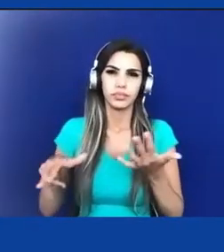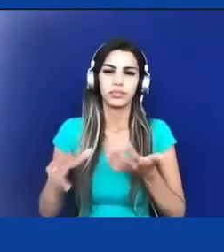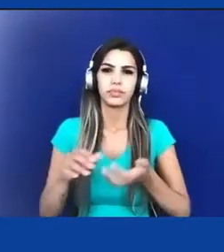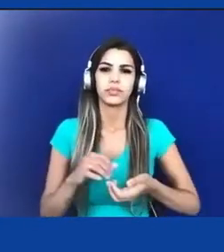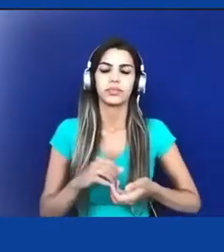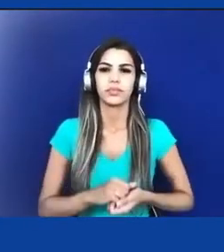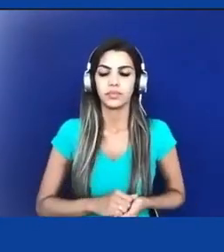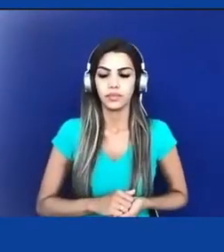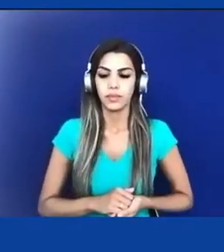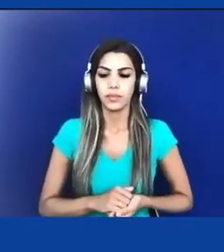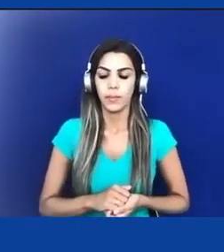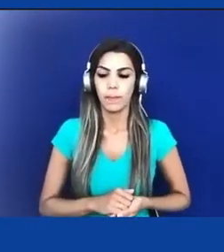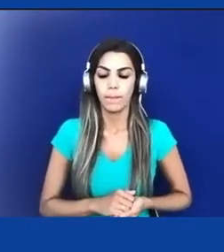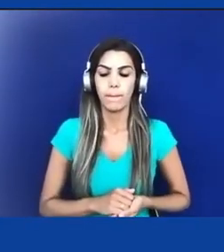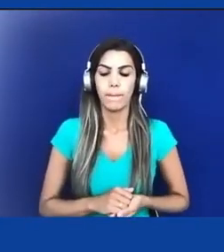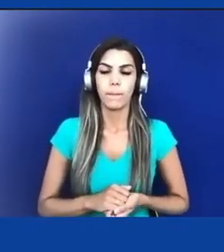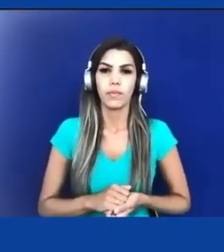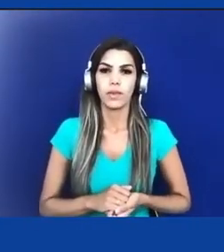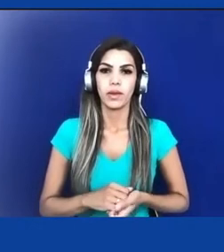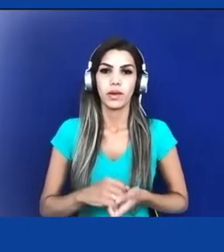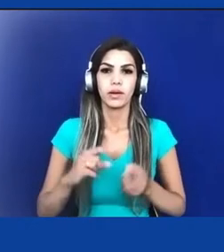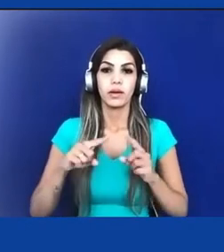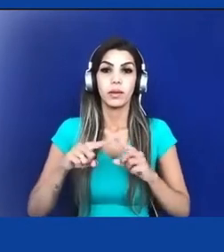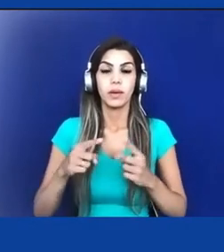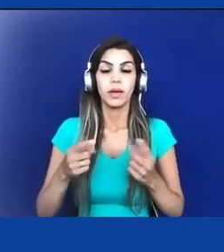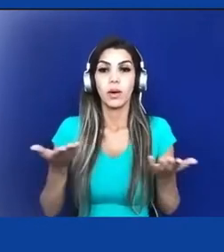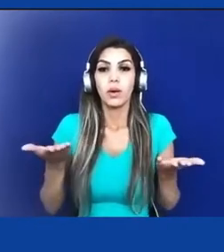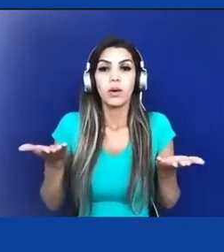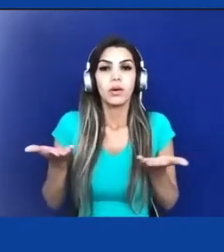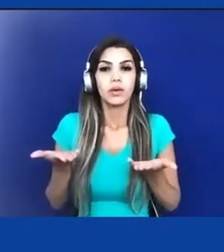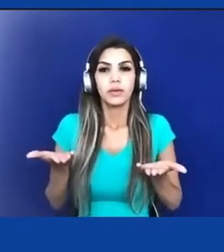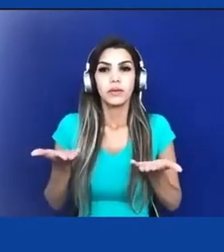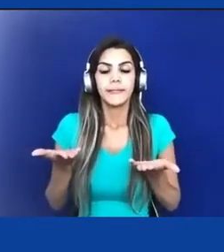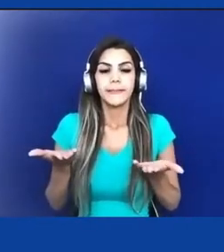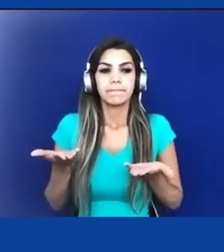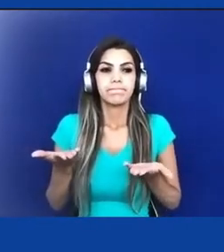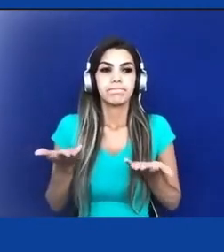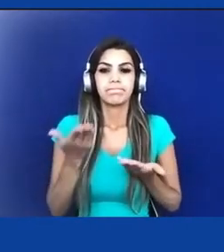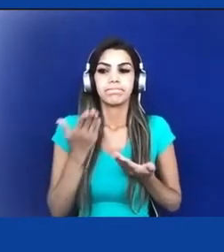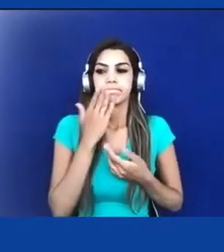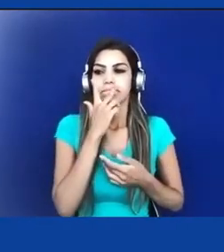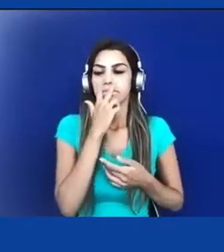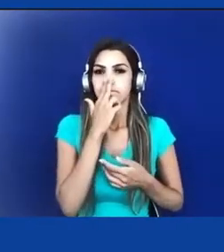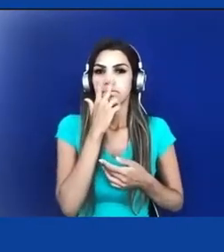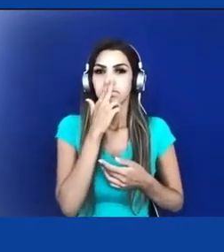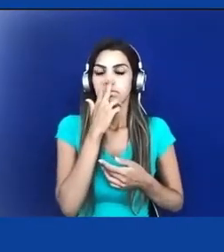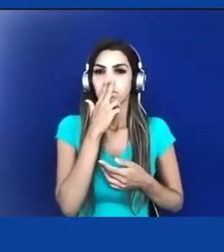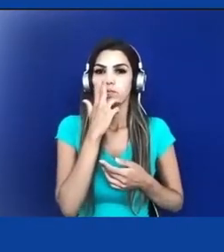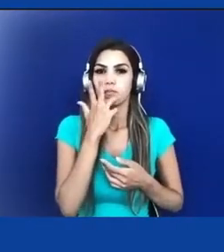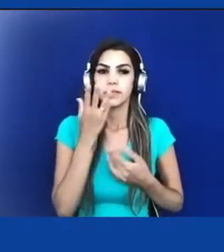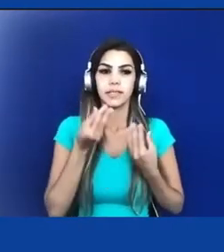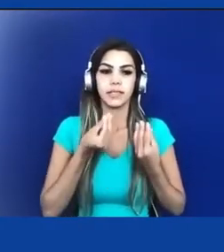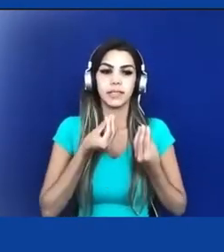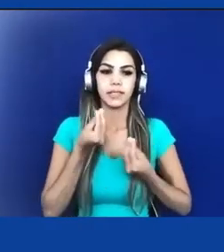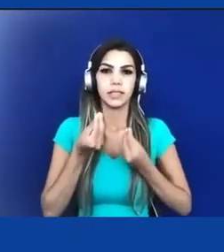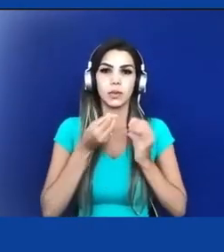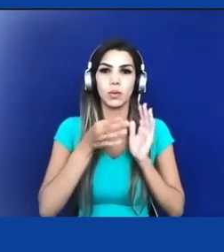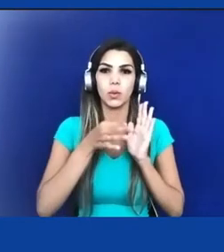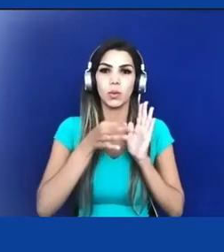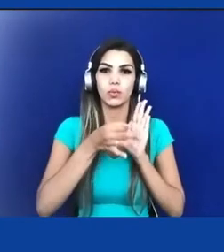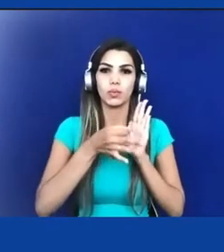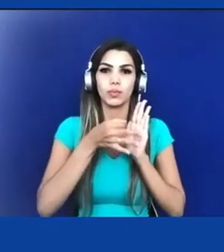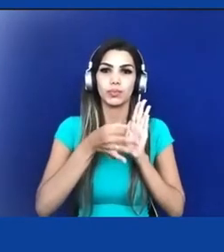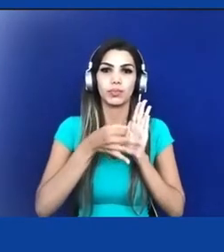Mas, hoje, simplesmente parece que a posição da presidência da república deixou de lado esses